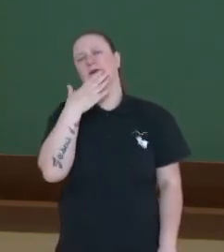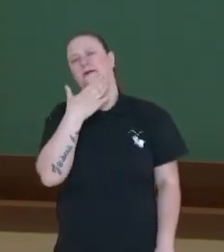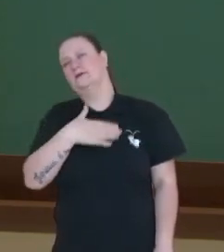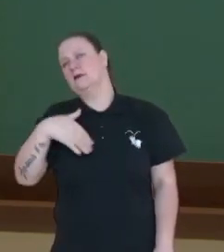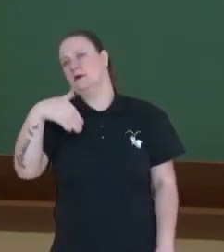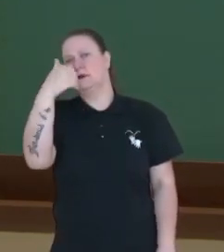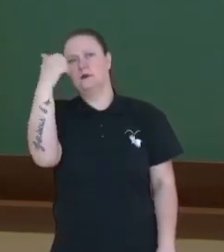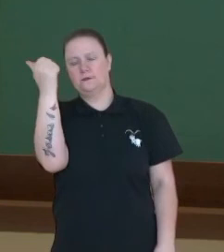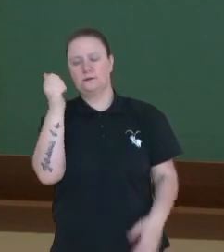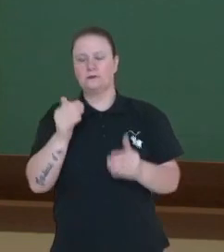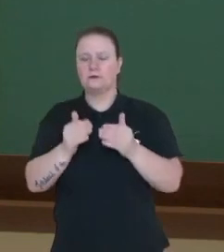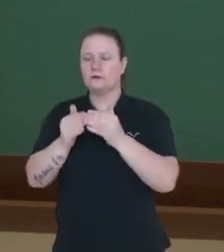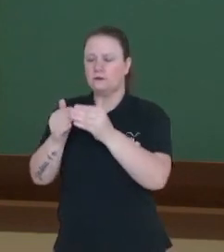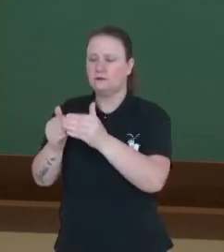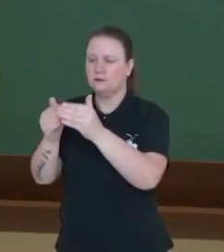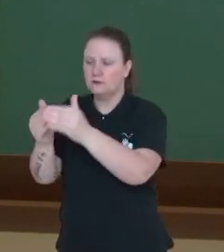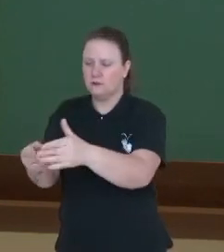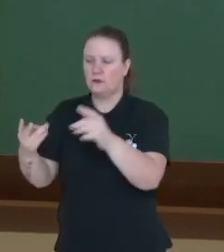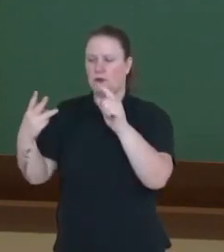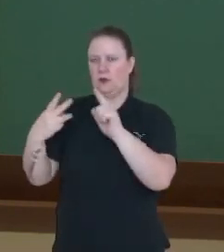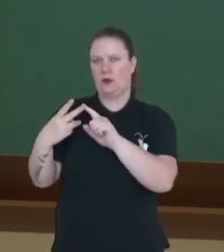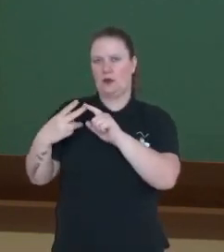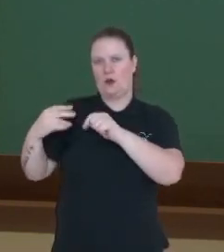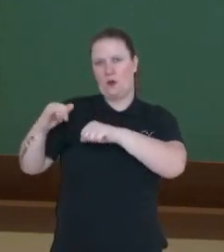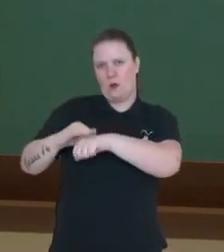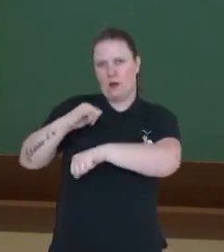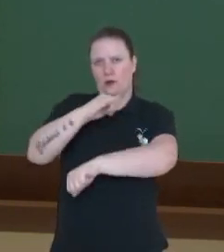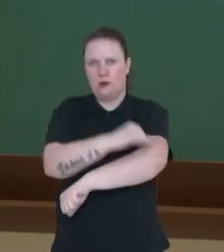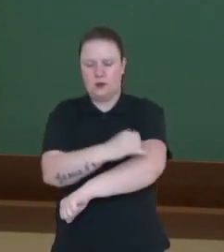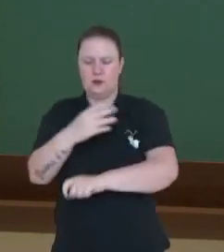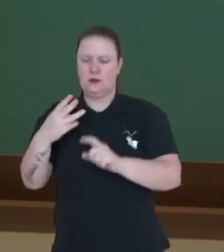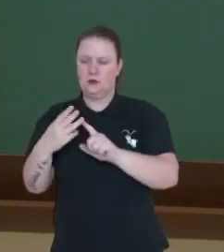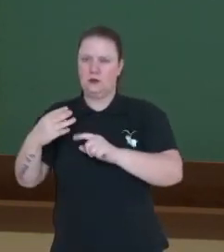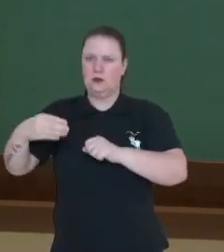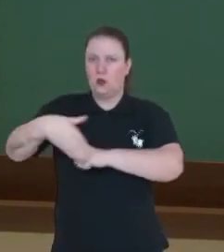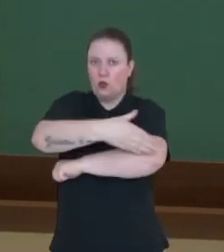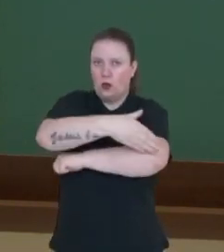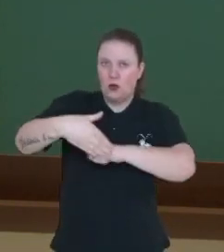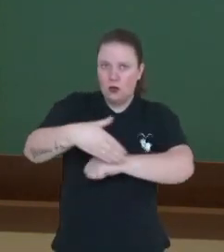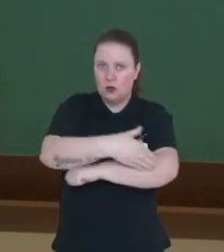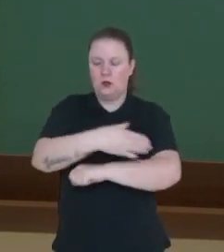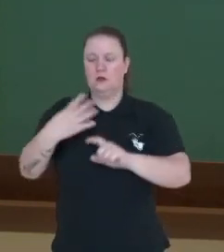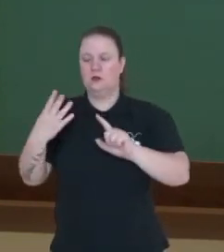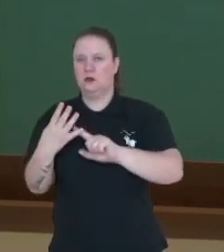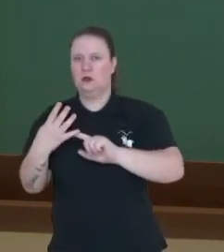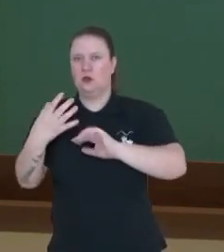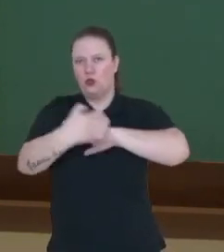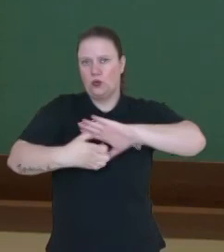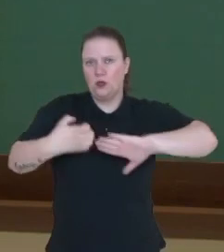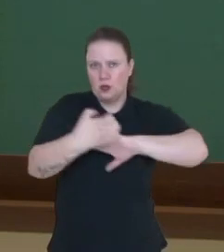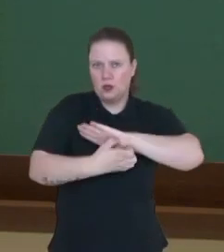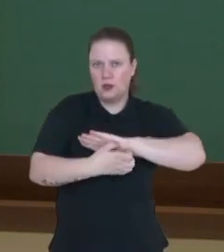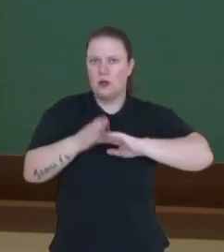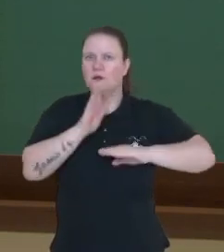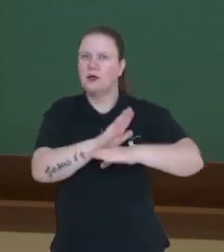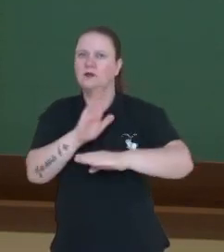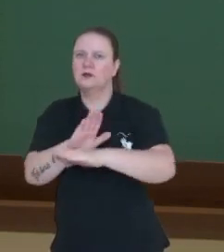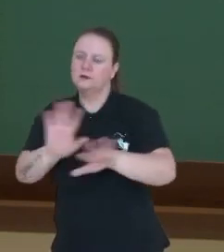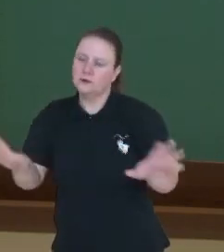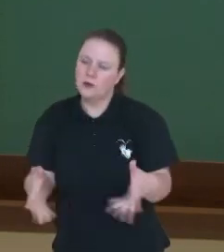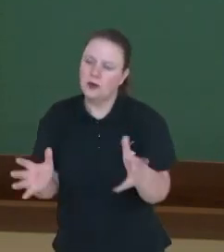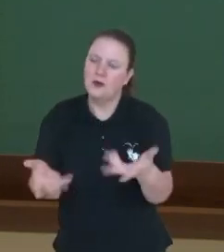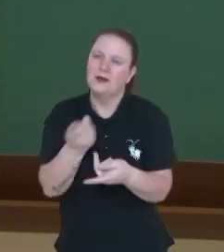de portos, aeroportos, ferrovias, rodovias, que vão favorecer o desenvolvimento dessas atividades